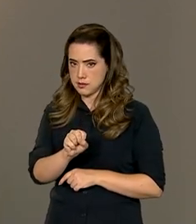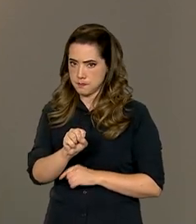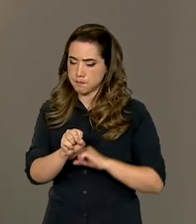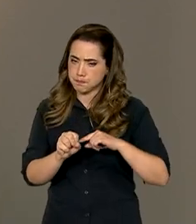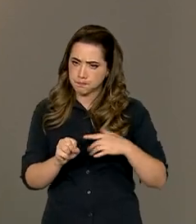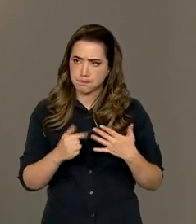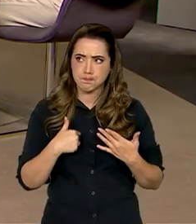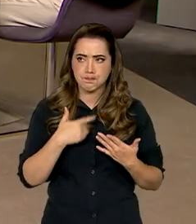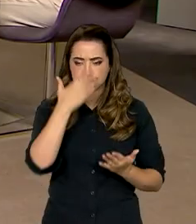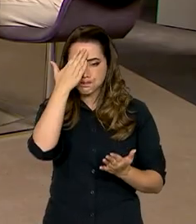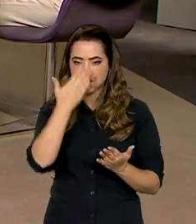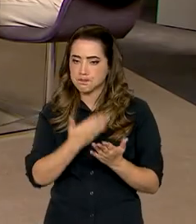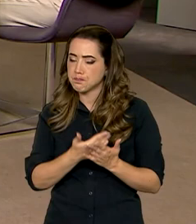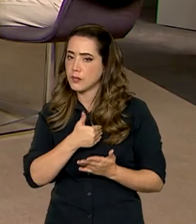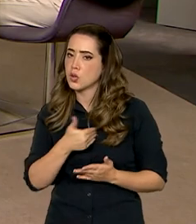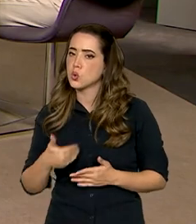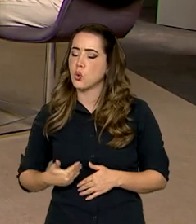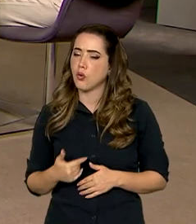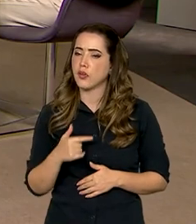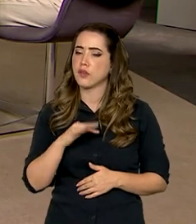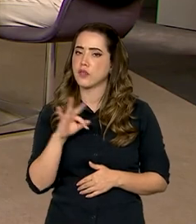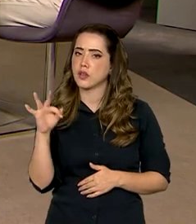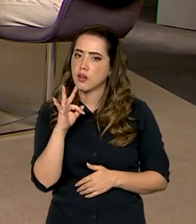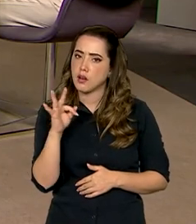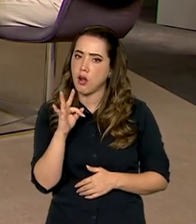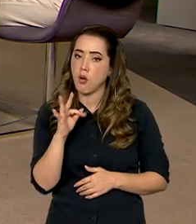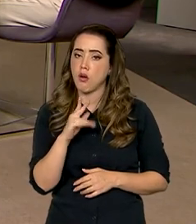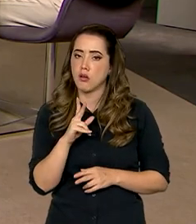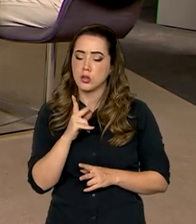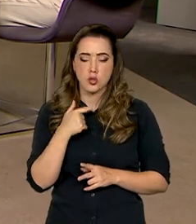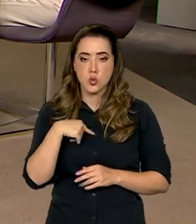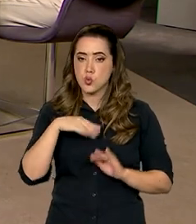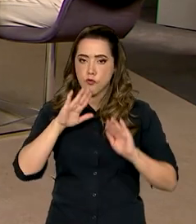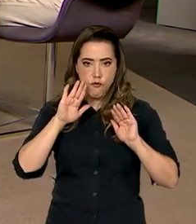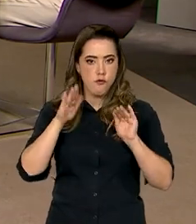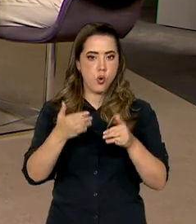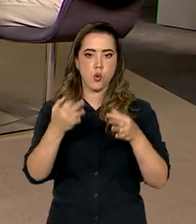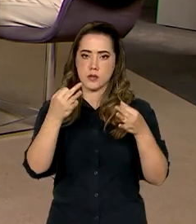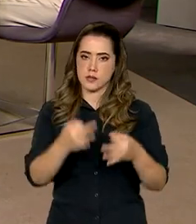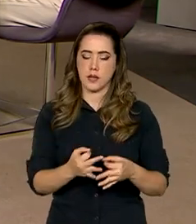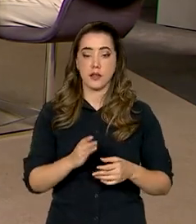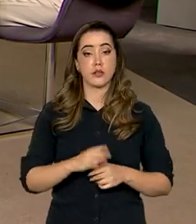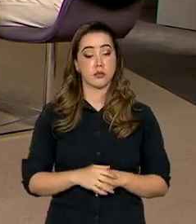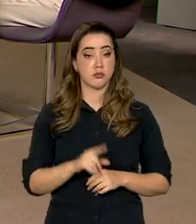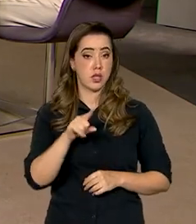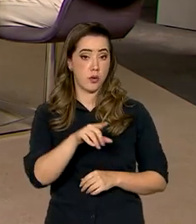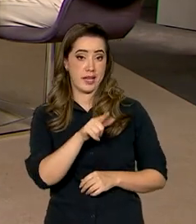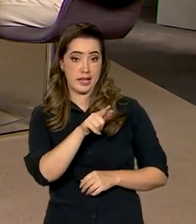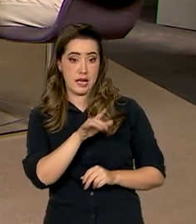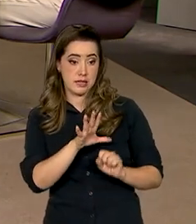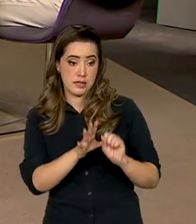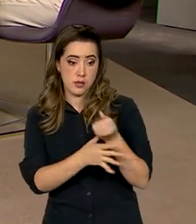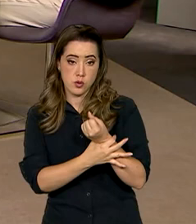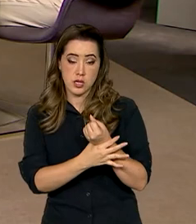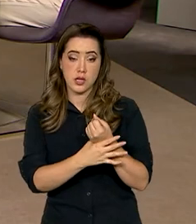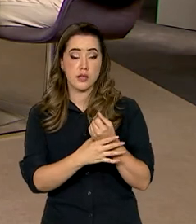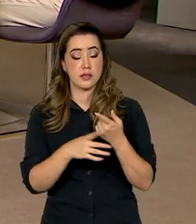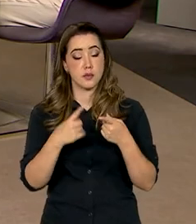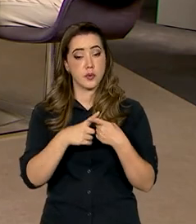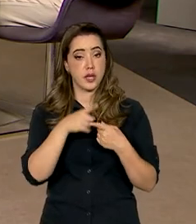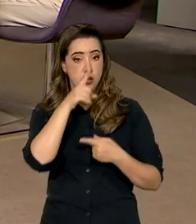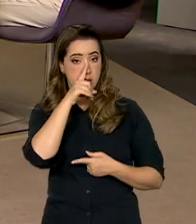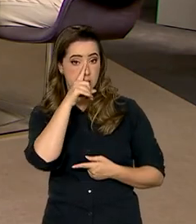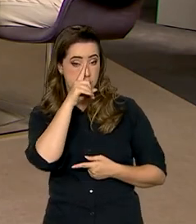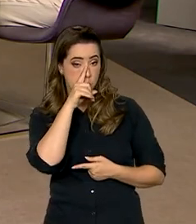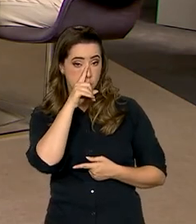Tanto só na garantia, que a garantia faz com que o risco reduza, né? E você vai ter taxas de